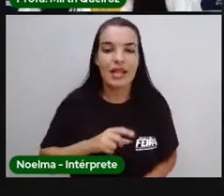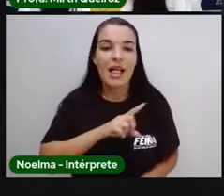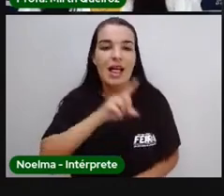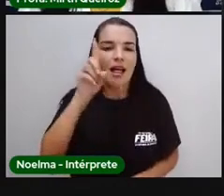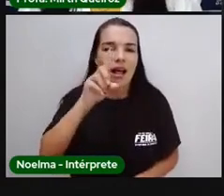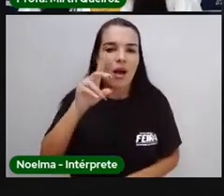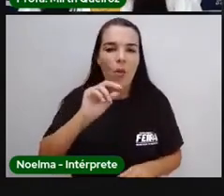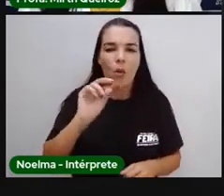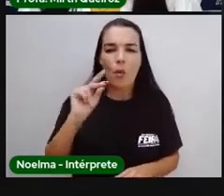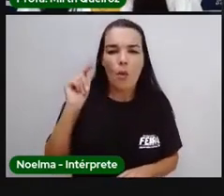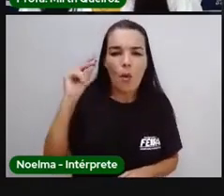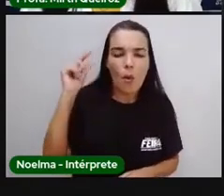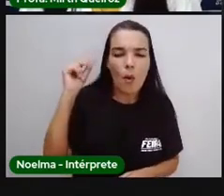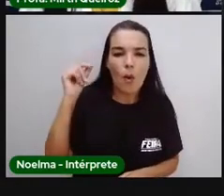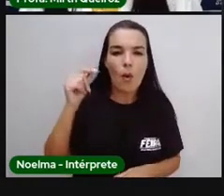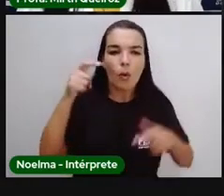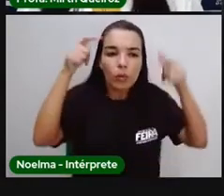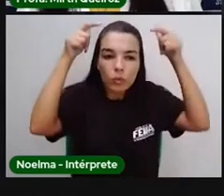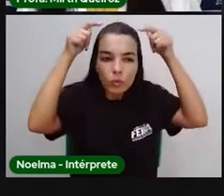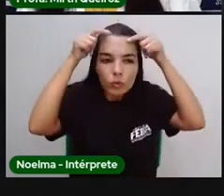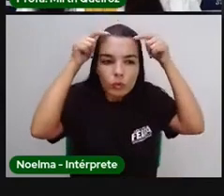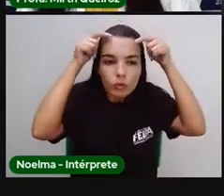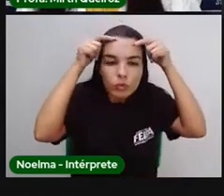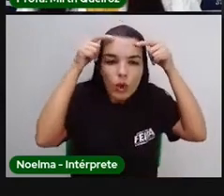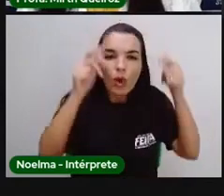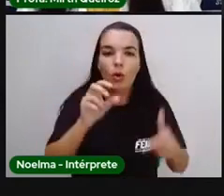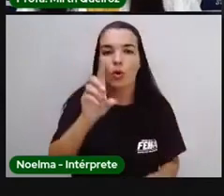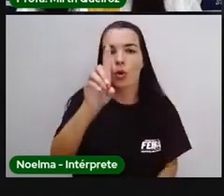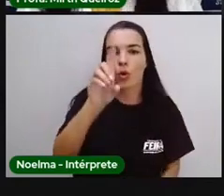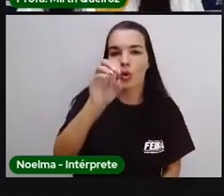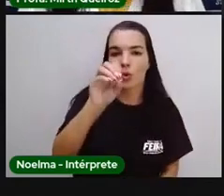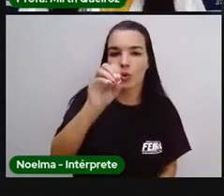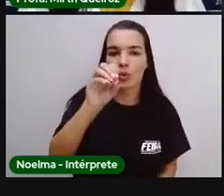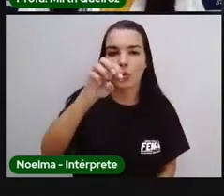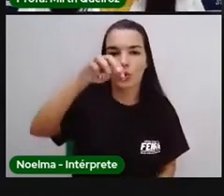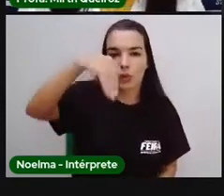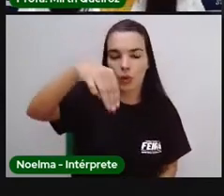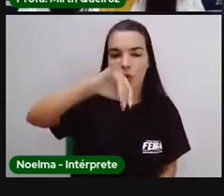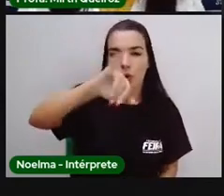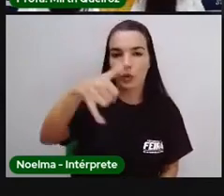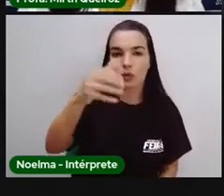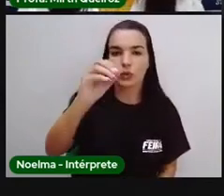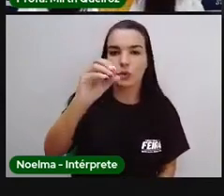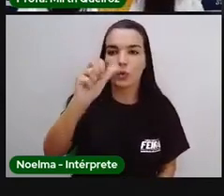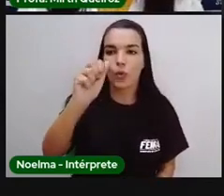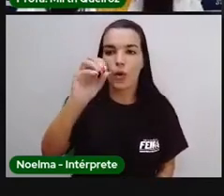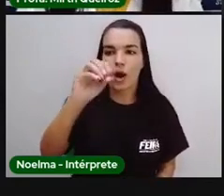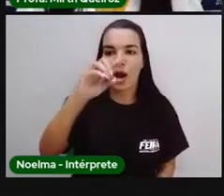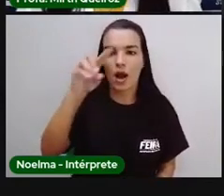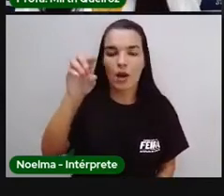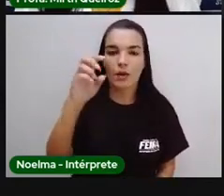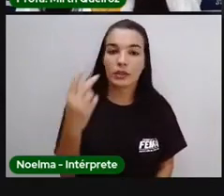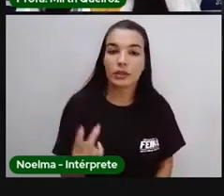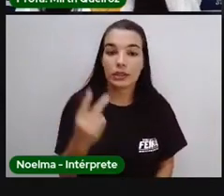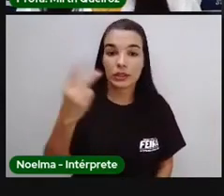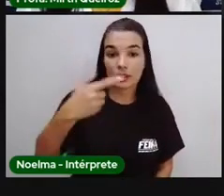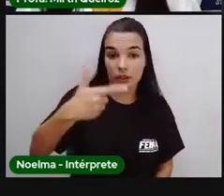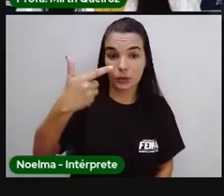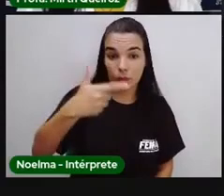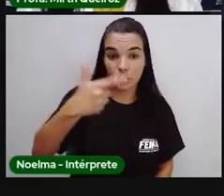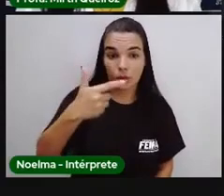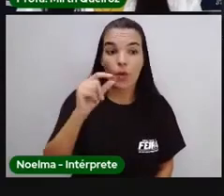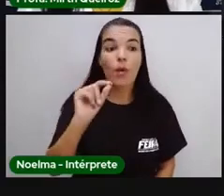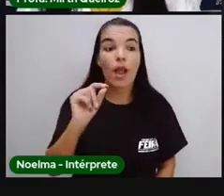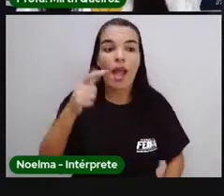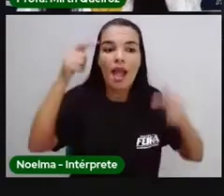Naquela época, Dom João II era o rei de Portugal. E aí Dom João